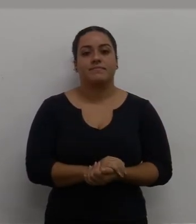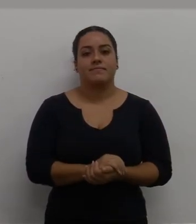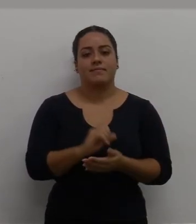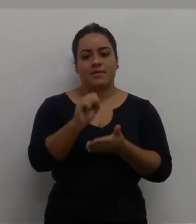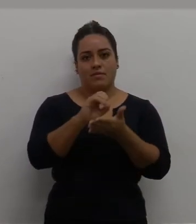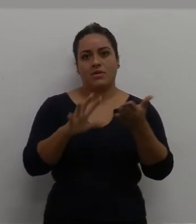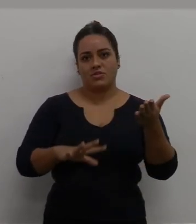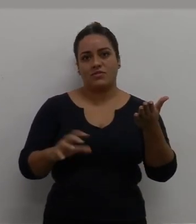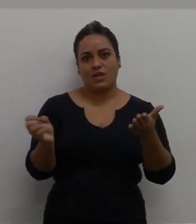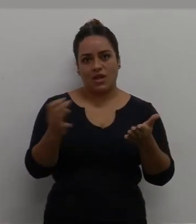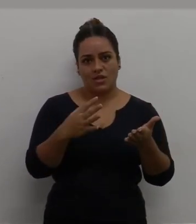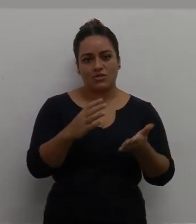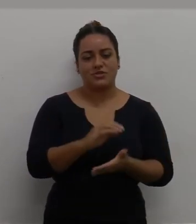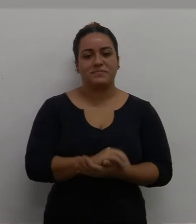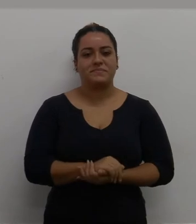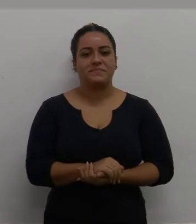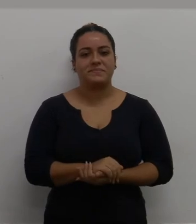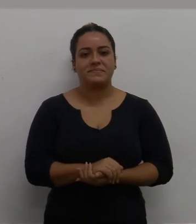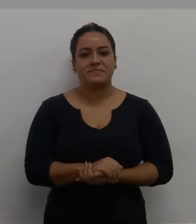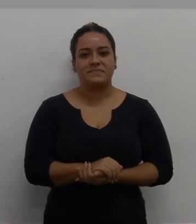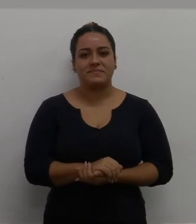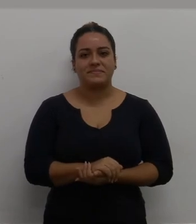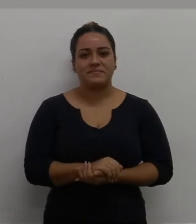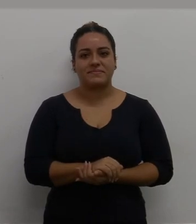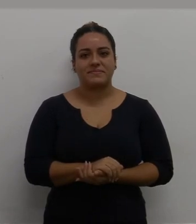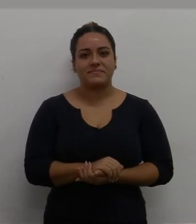Aqui é esse exercício aqui, tá?